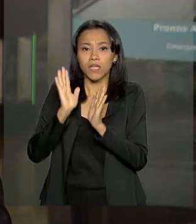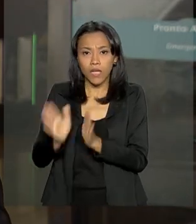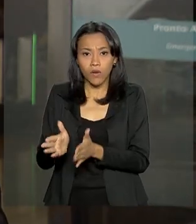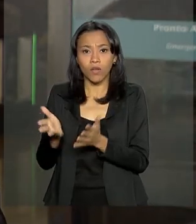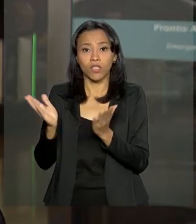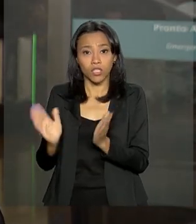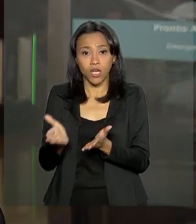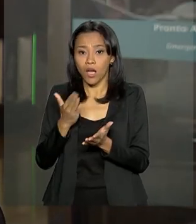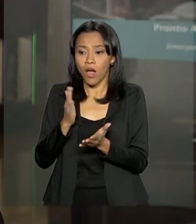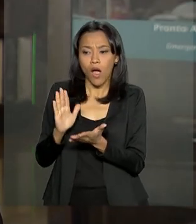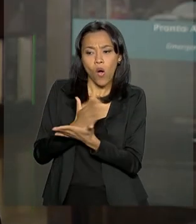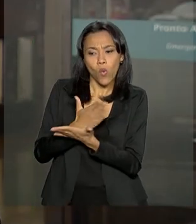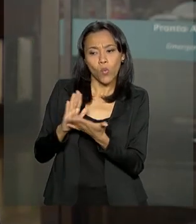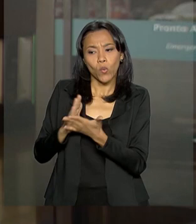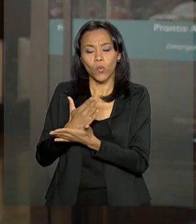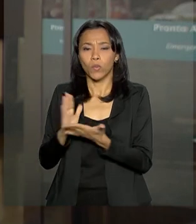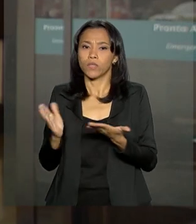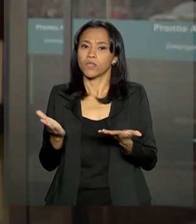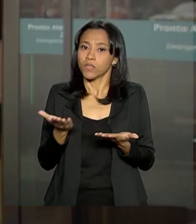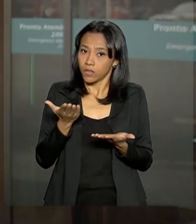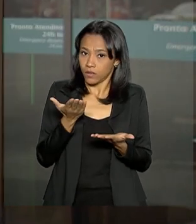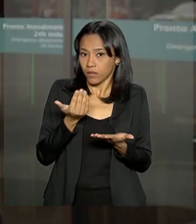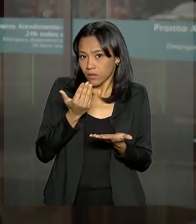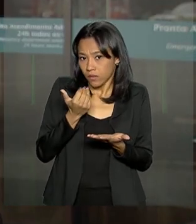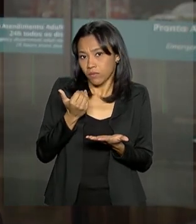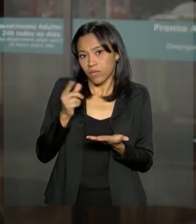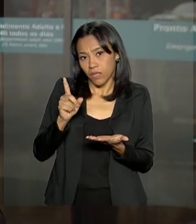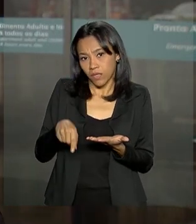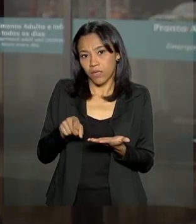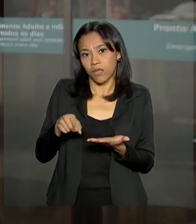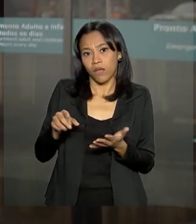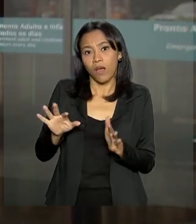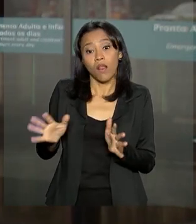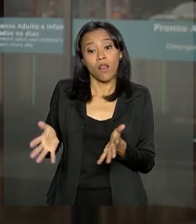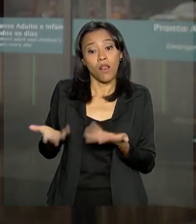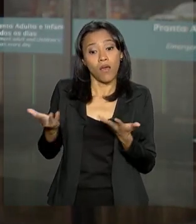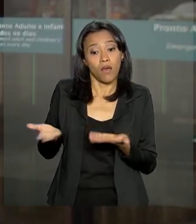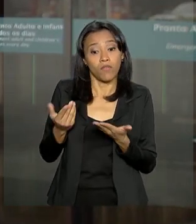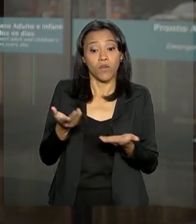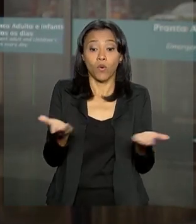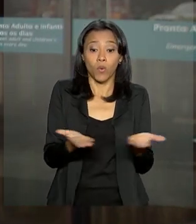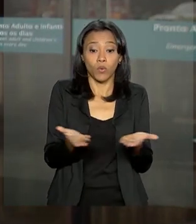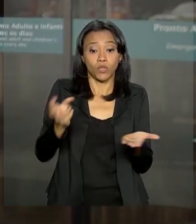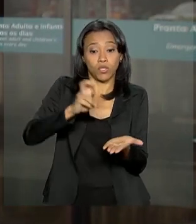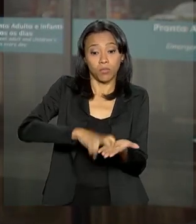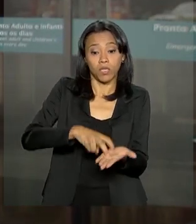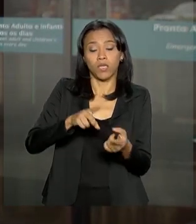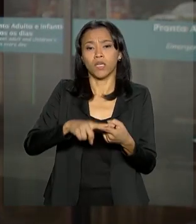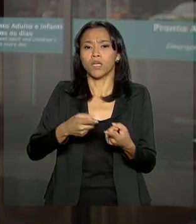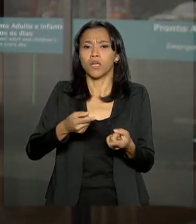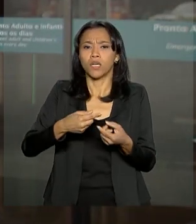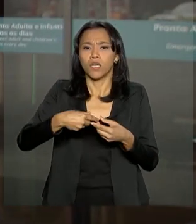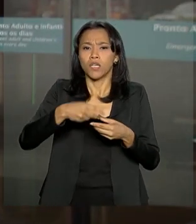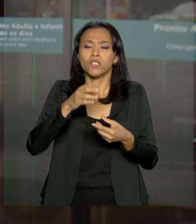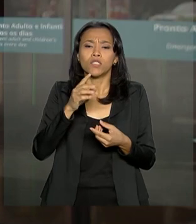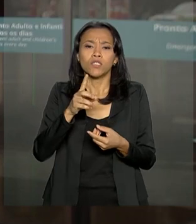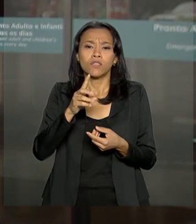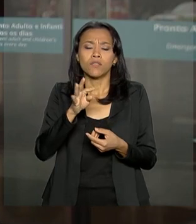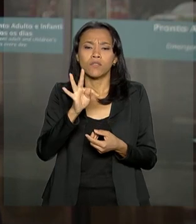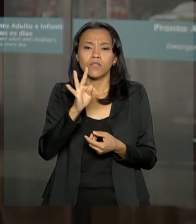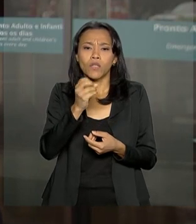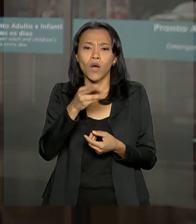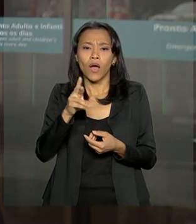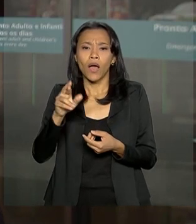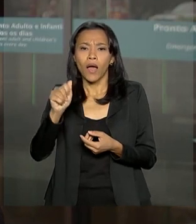alguns alimentos que são considerados leves. Agora pela manhã, ele tomou café da manhã, comeu chá, torrada e frutas